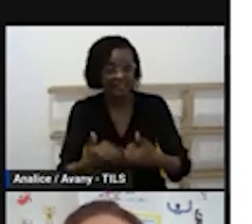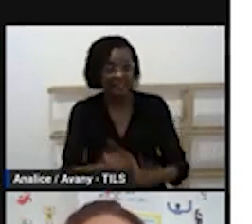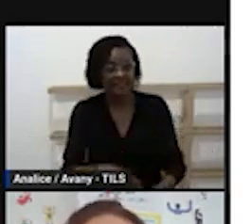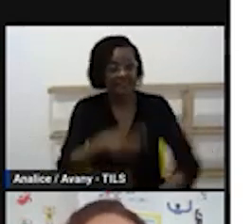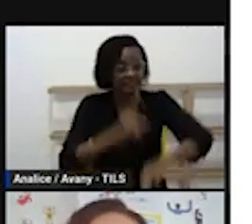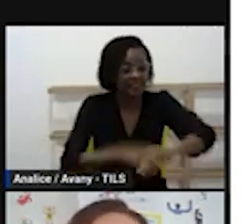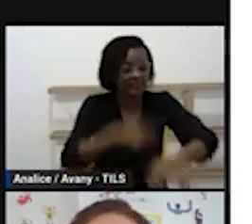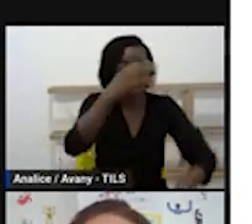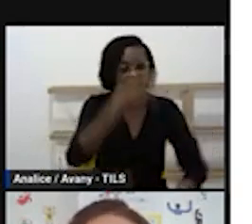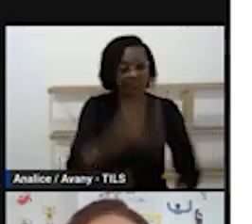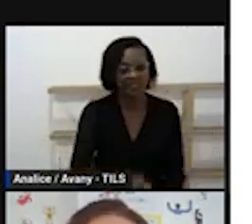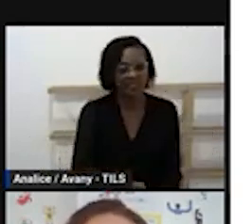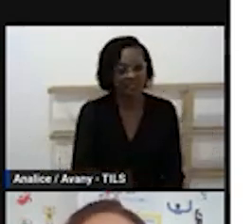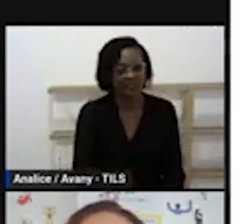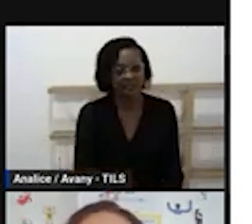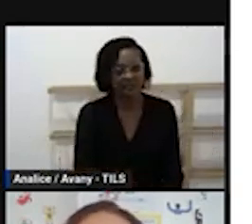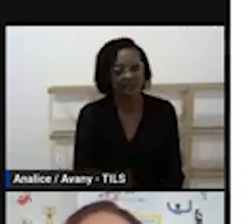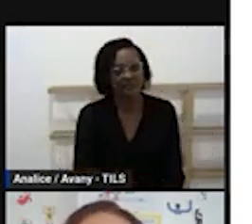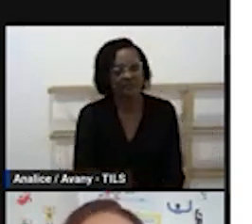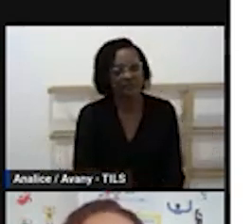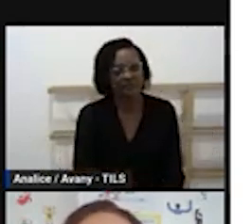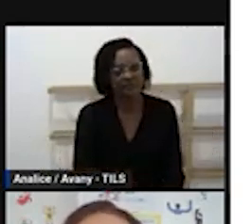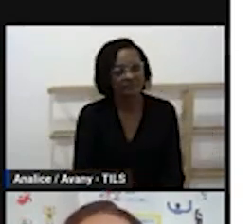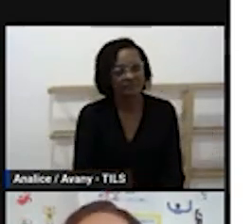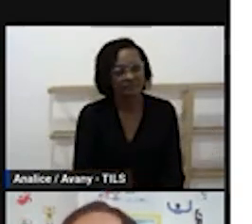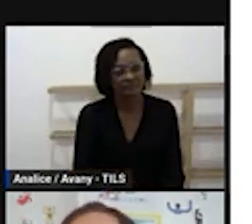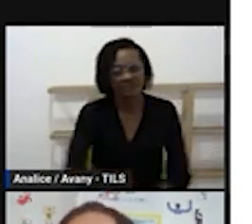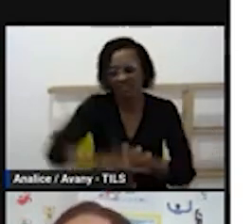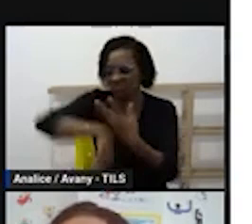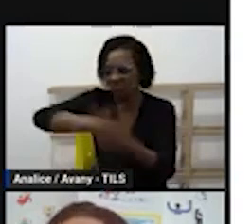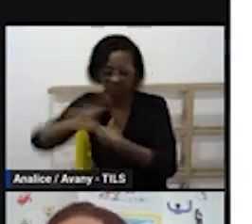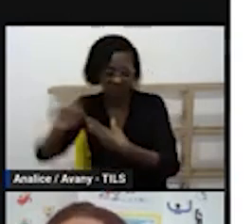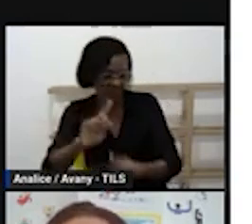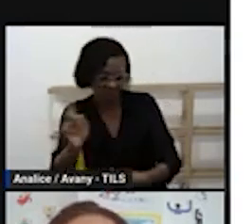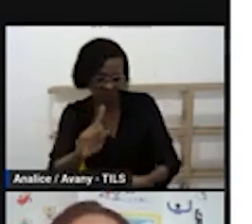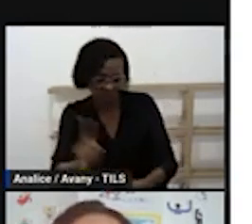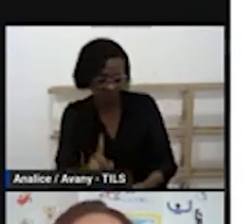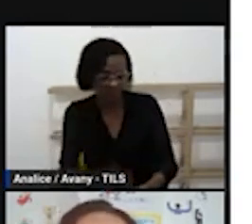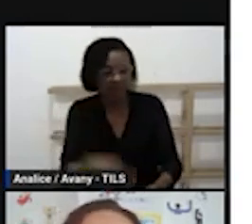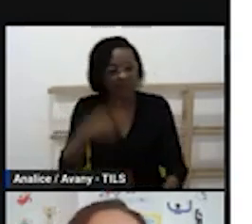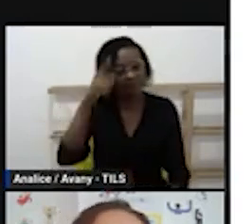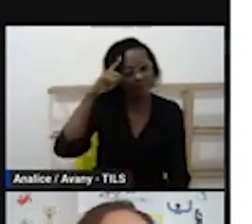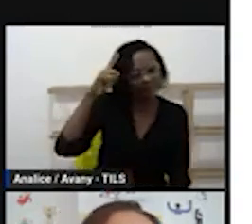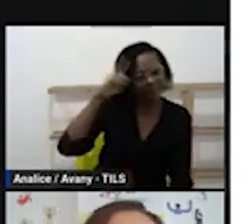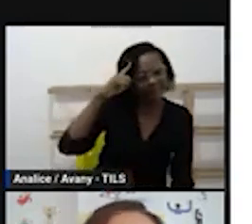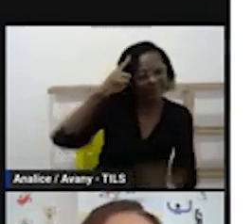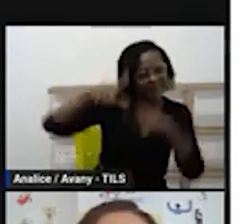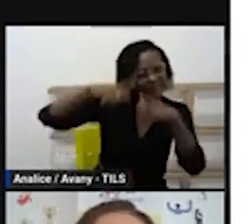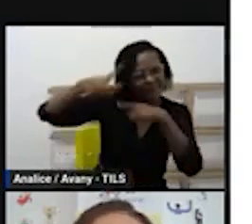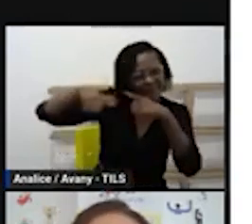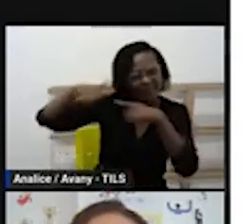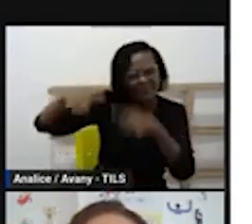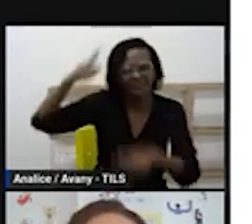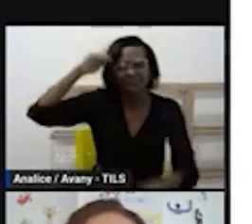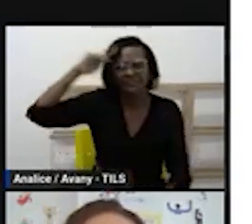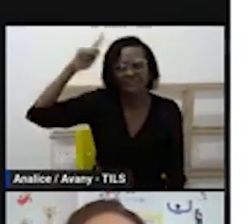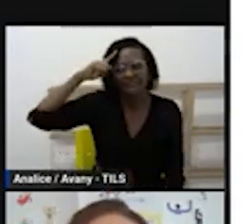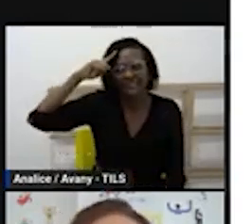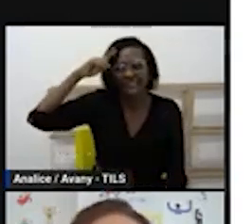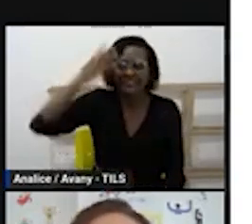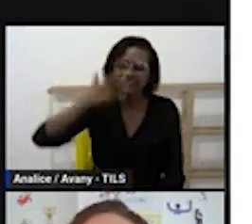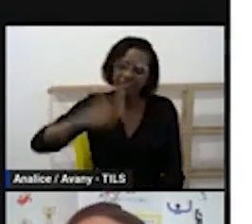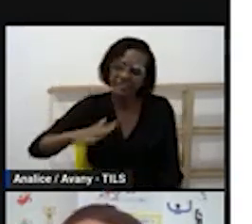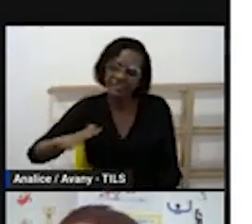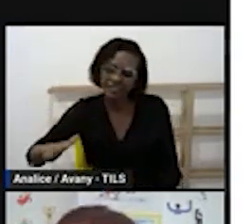para que essas dimensões elas não sejam assim fragmentadas em que o cognitivo seja trabalhado em um turno e o motor no outro. A gente precisa o tempo